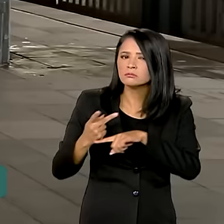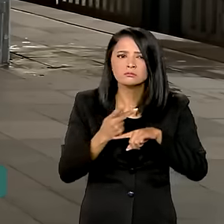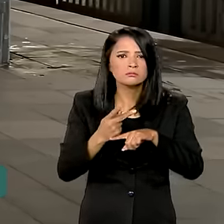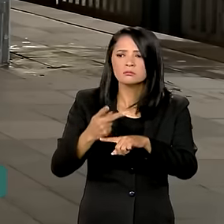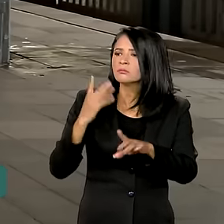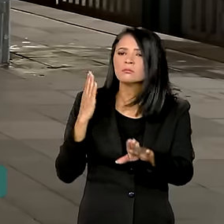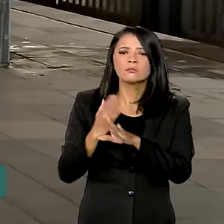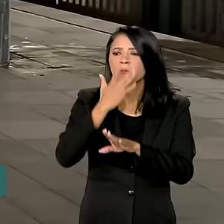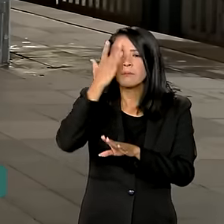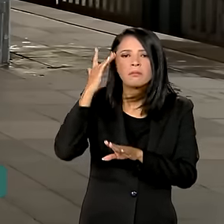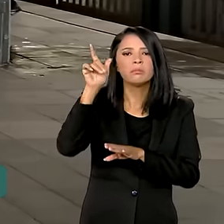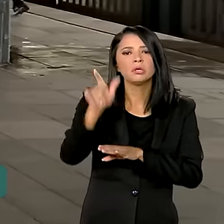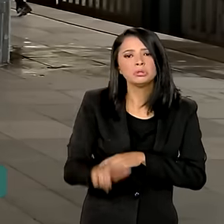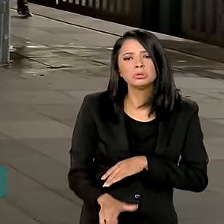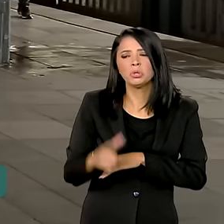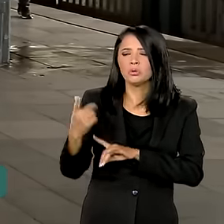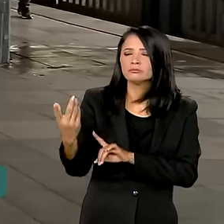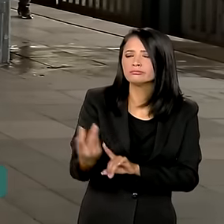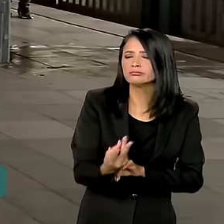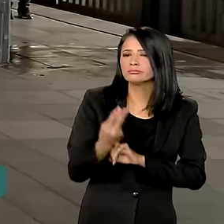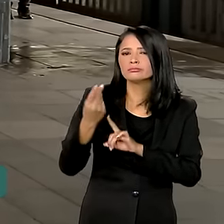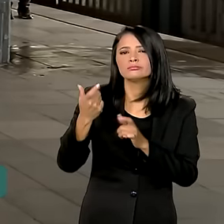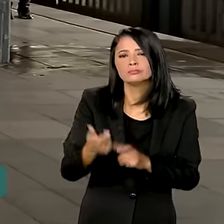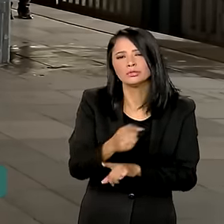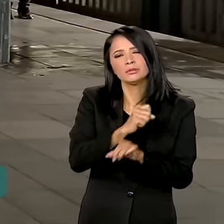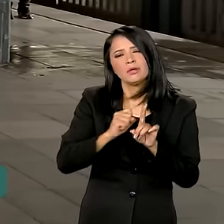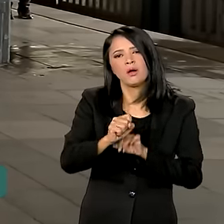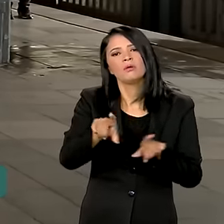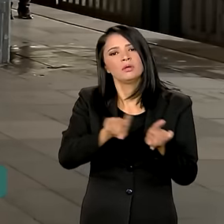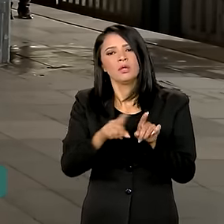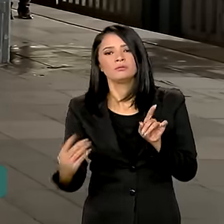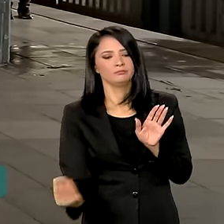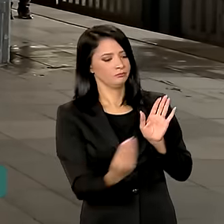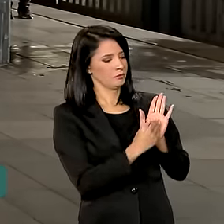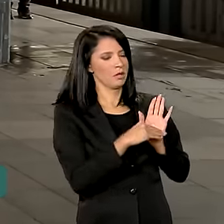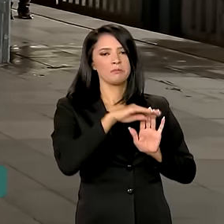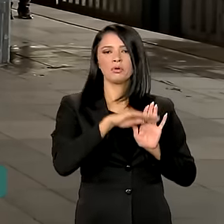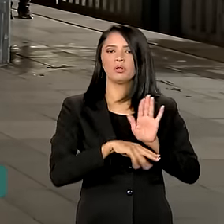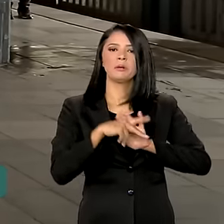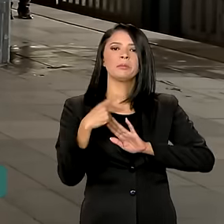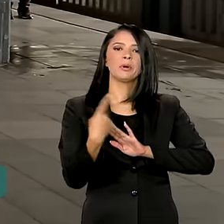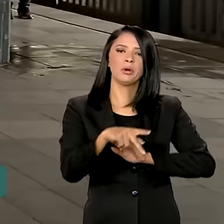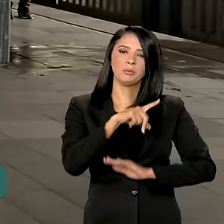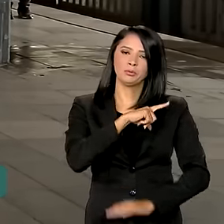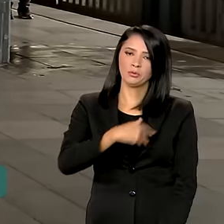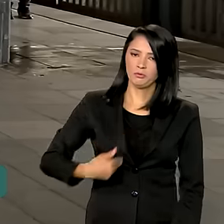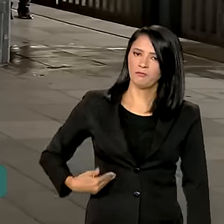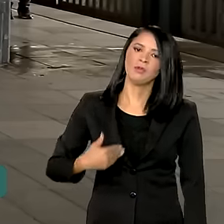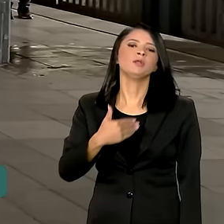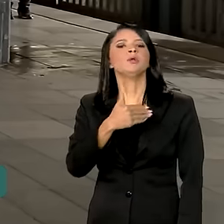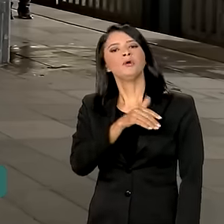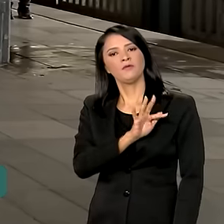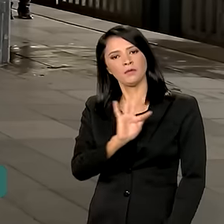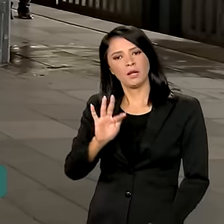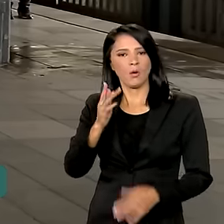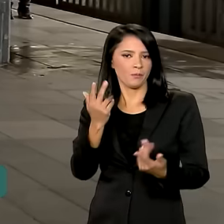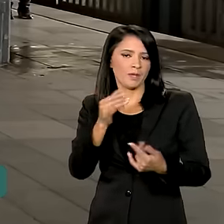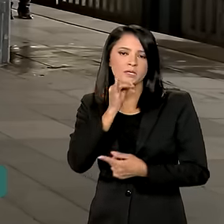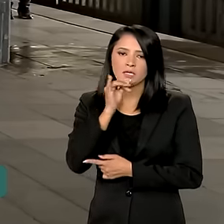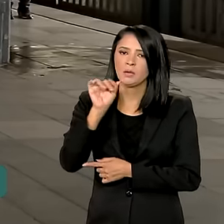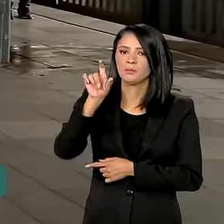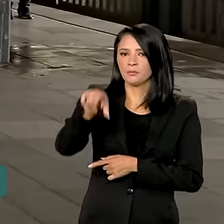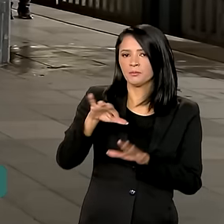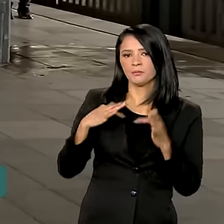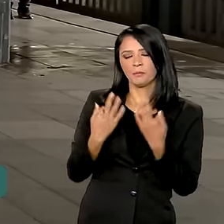procurar pessoas em situação de vulnerabilidade social e incluí-las em programas sociais do governo federal, como o Bolsa Família e o